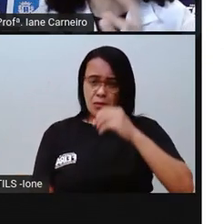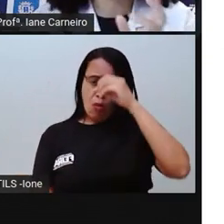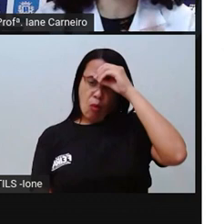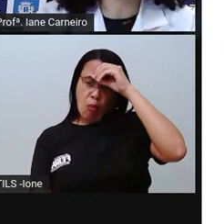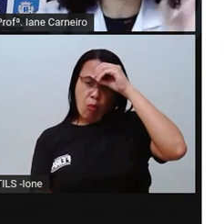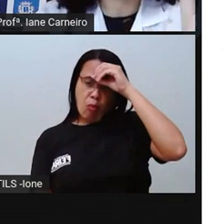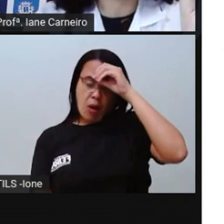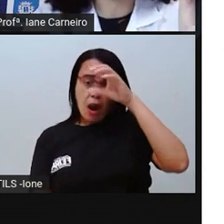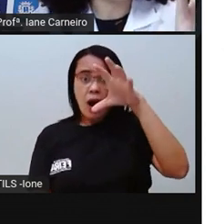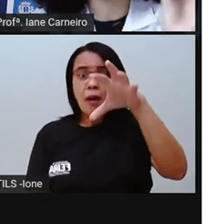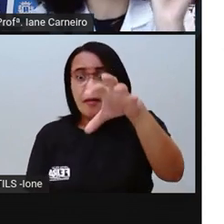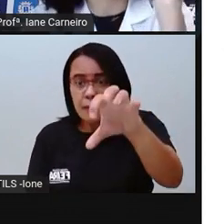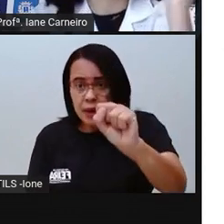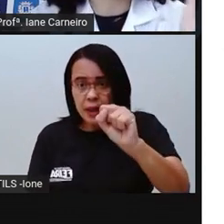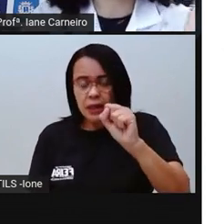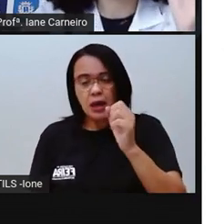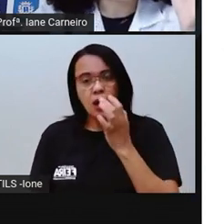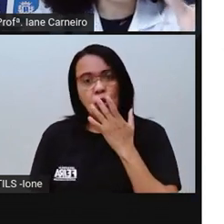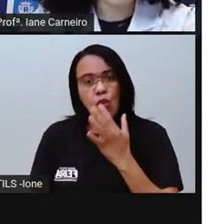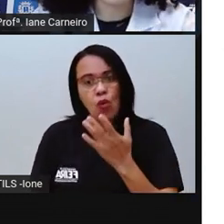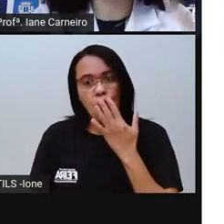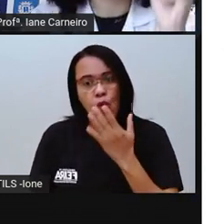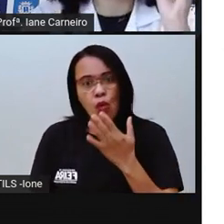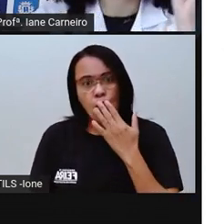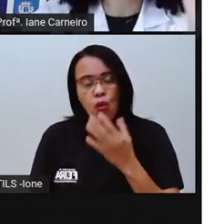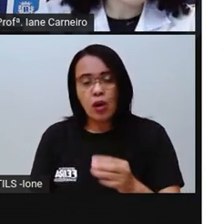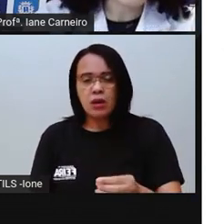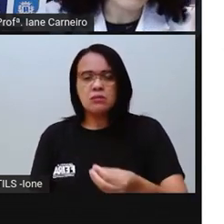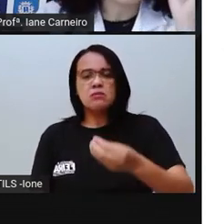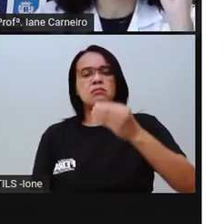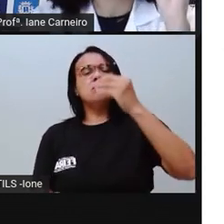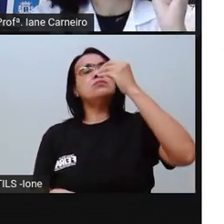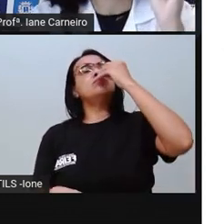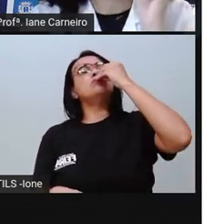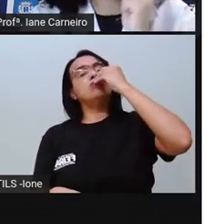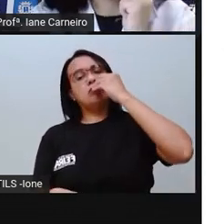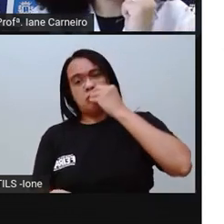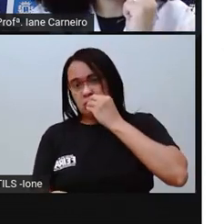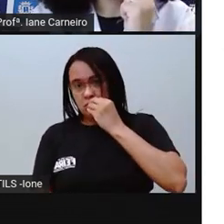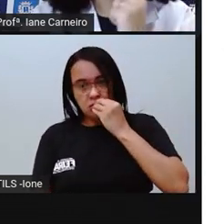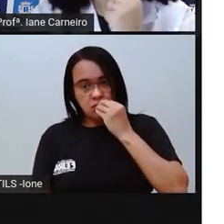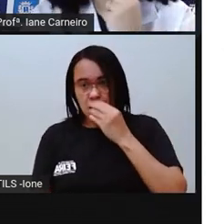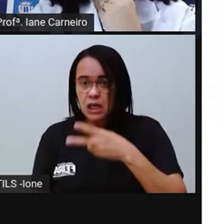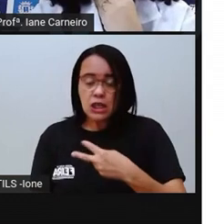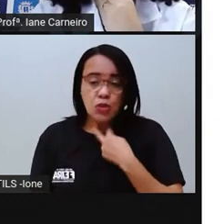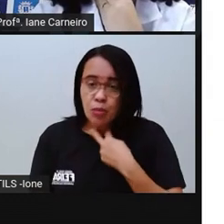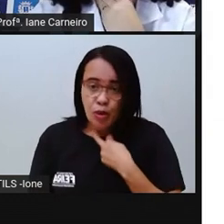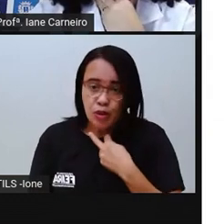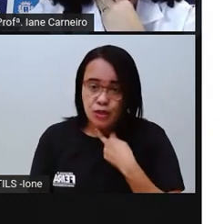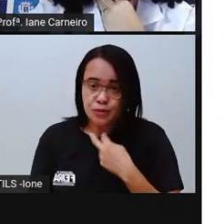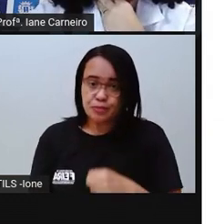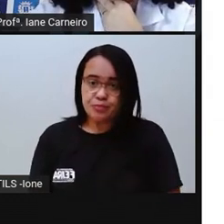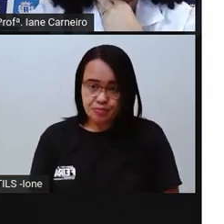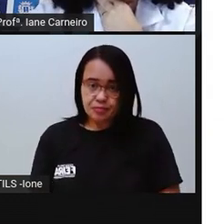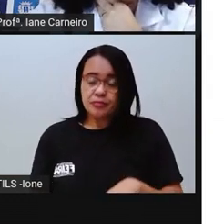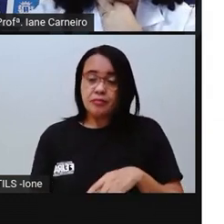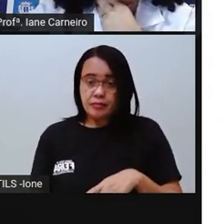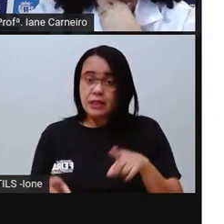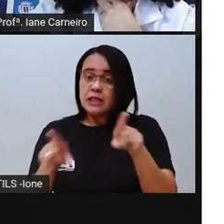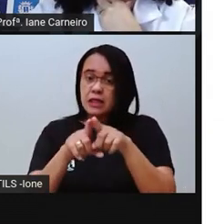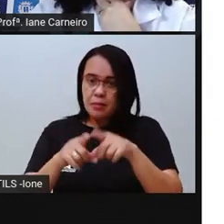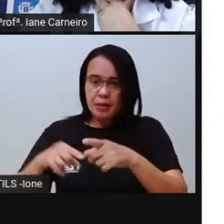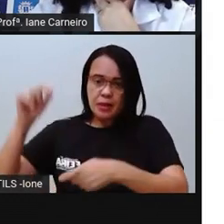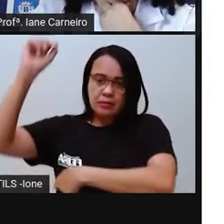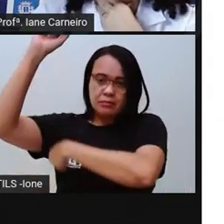vê um comprimido, uma bolinha colorida, pergunta, mamãe, o que é isso? Tá certo? Aqui, esse aparelho